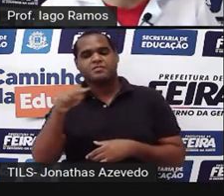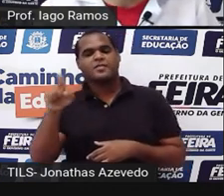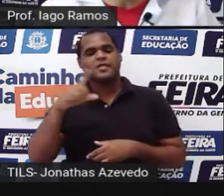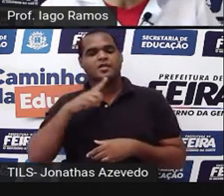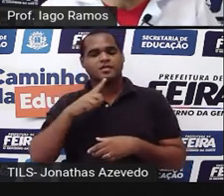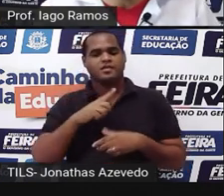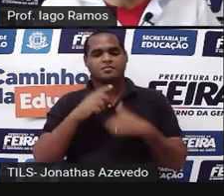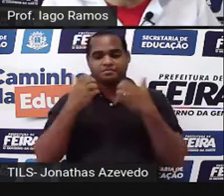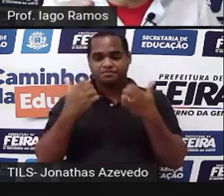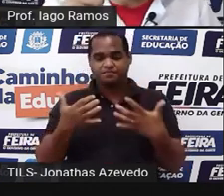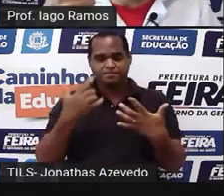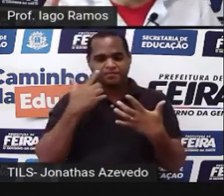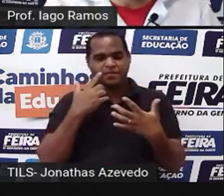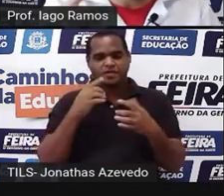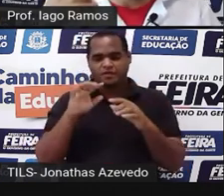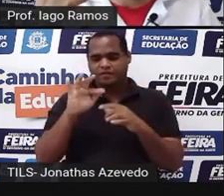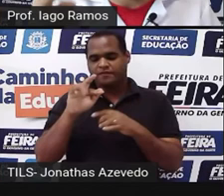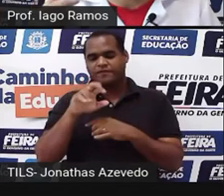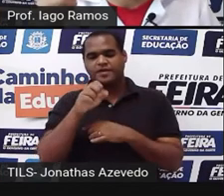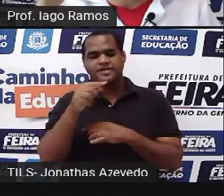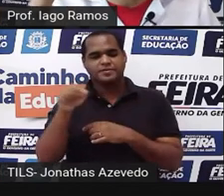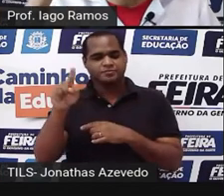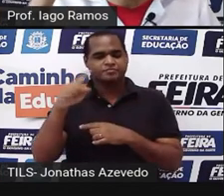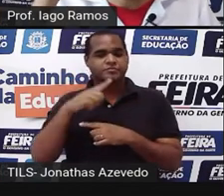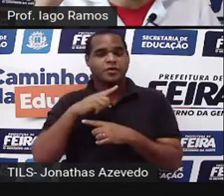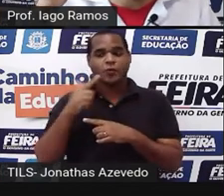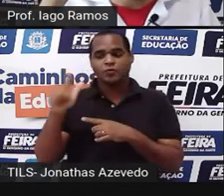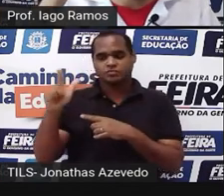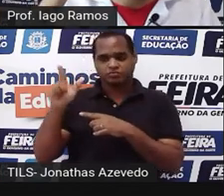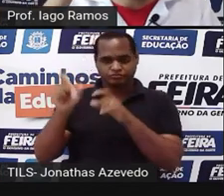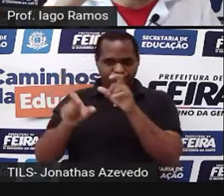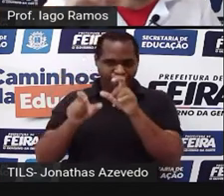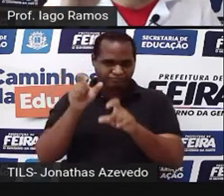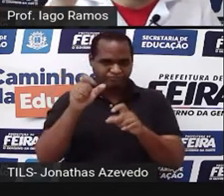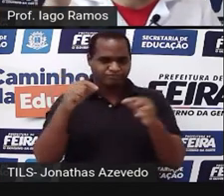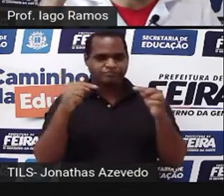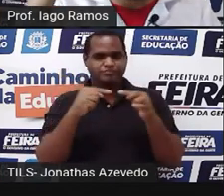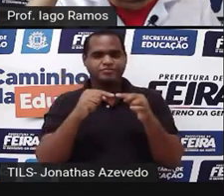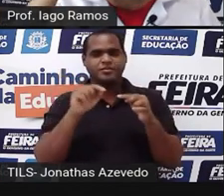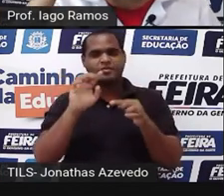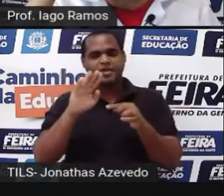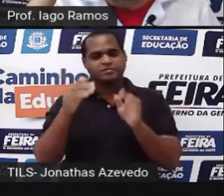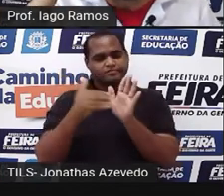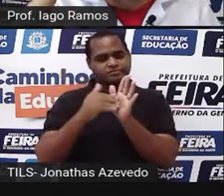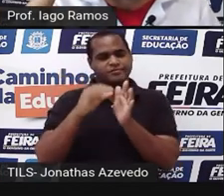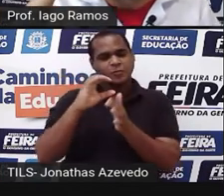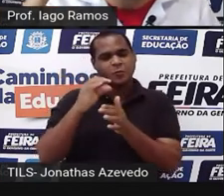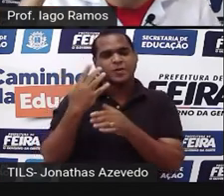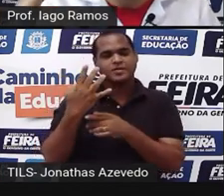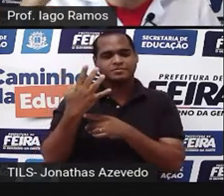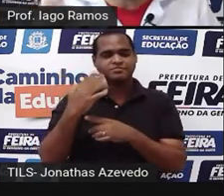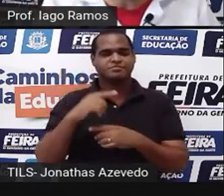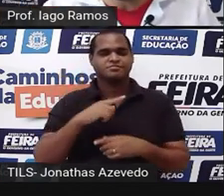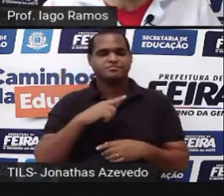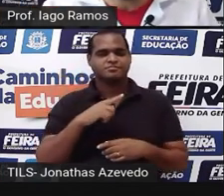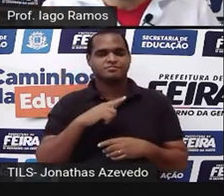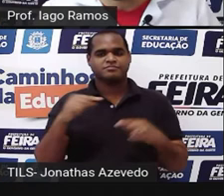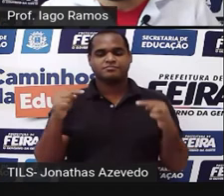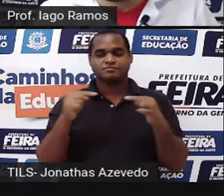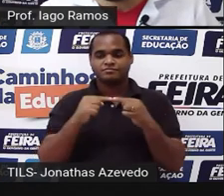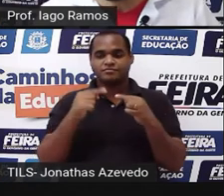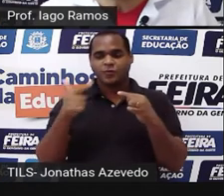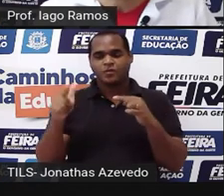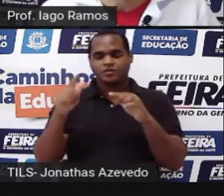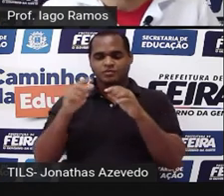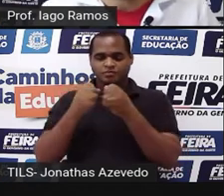fração. Tá bom? Vou olhar nos outros lados. No menorzinho, de B até C é 4. O que corresponde